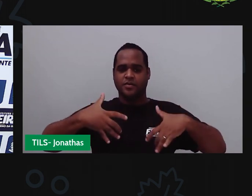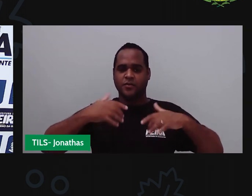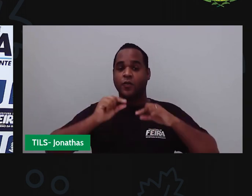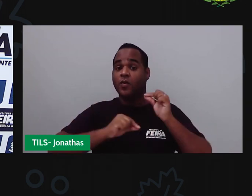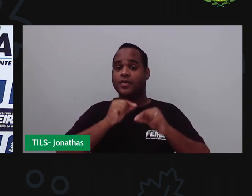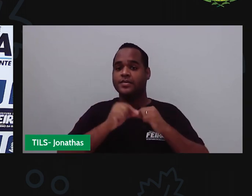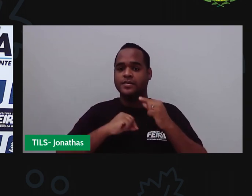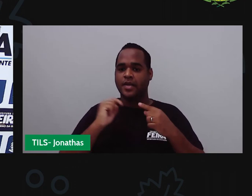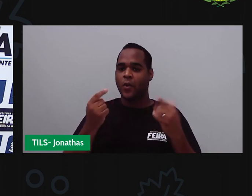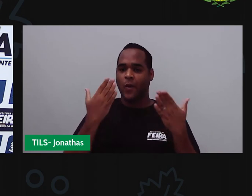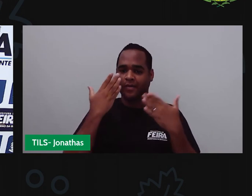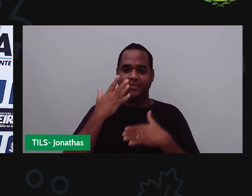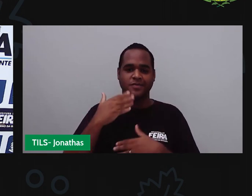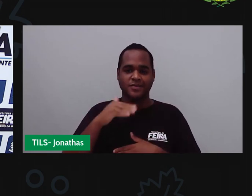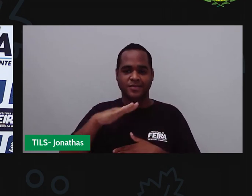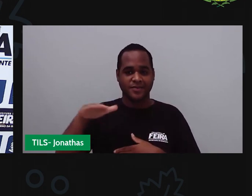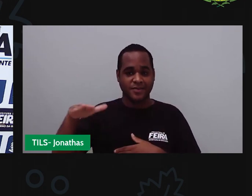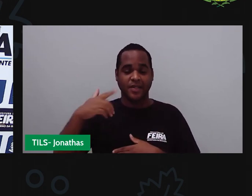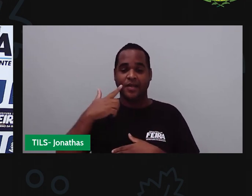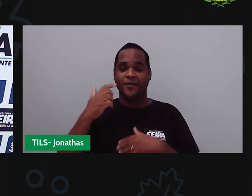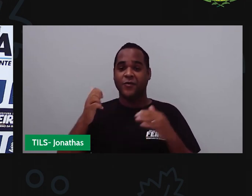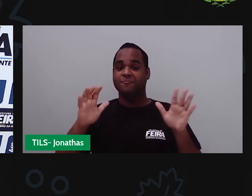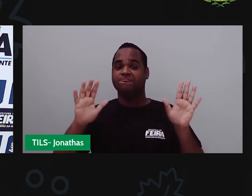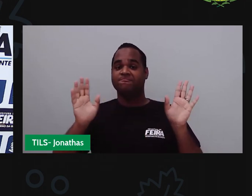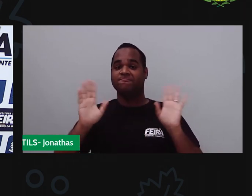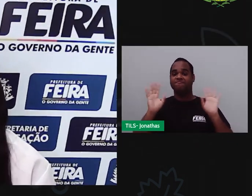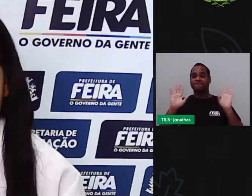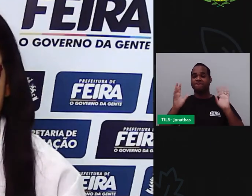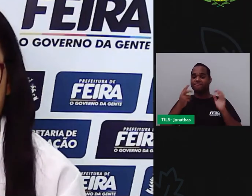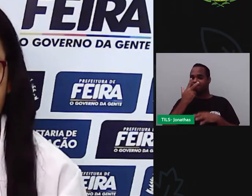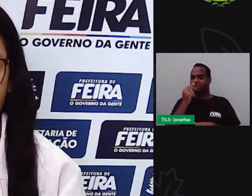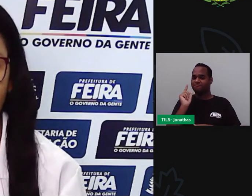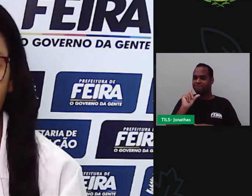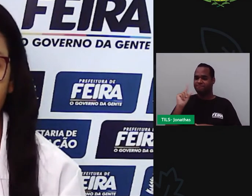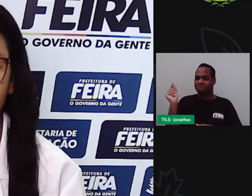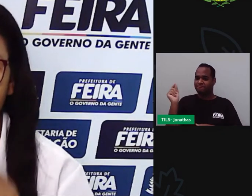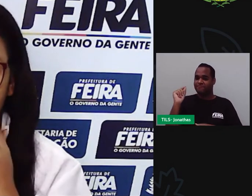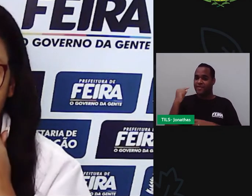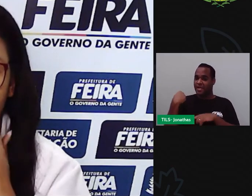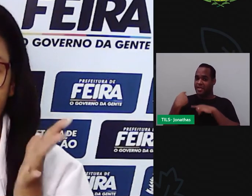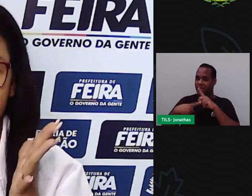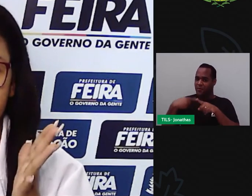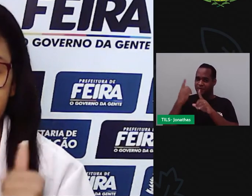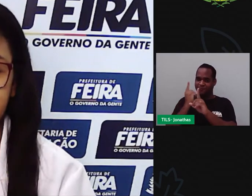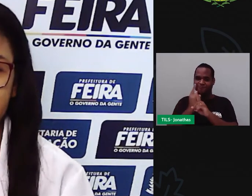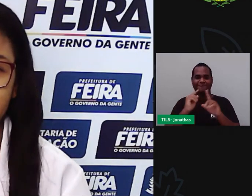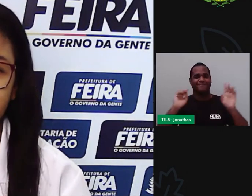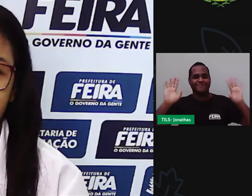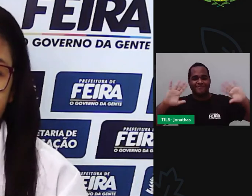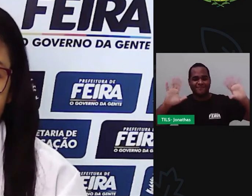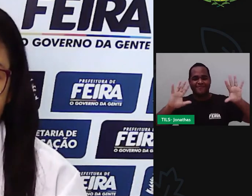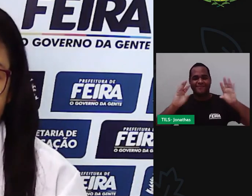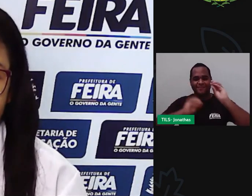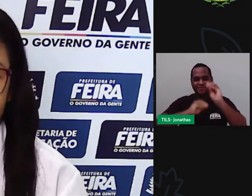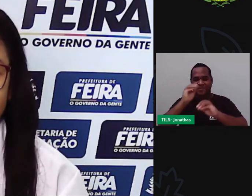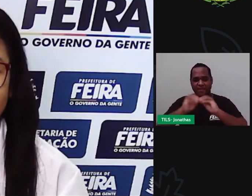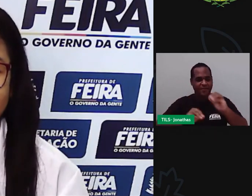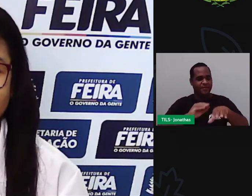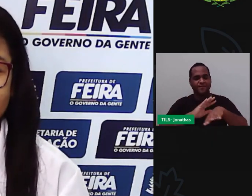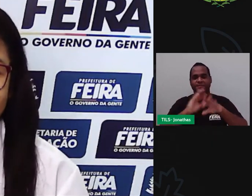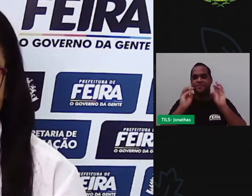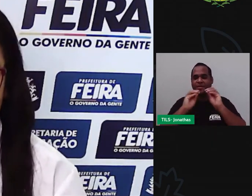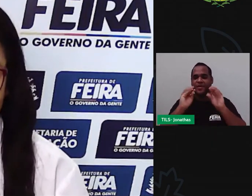Agora, criançada, a gente vai se despedindo e nos vemos no próximo encontro. Beijo, beijos,